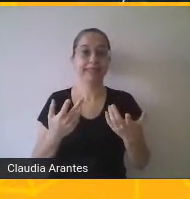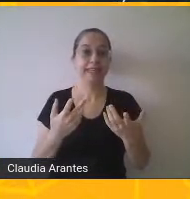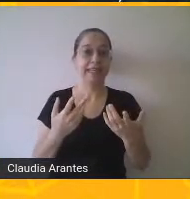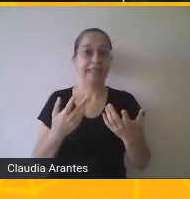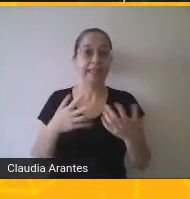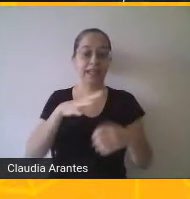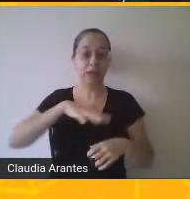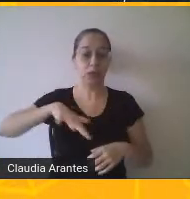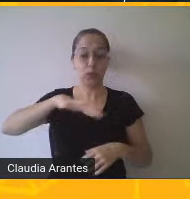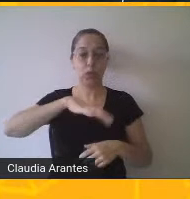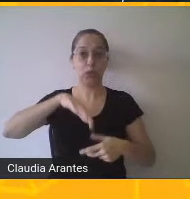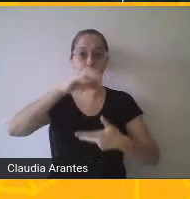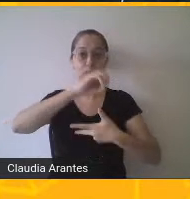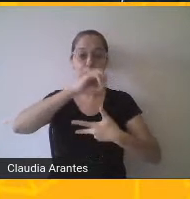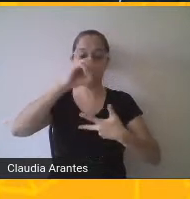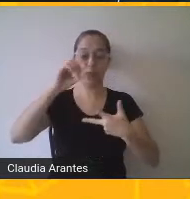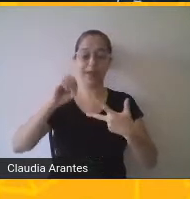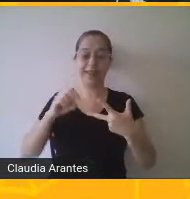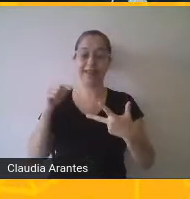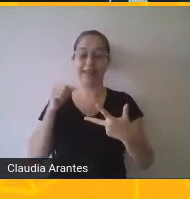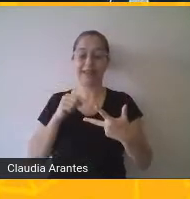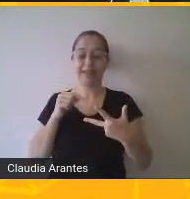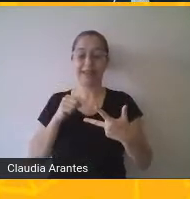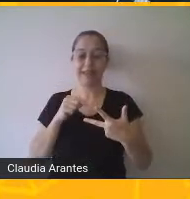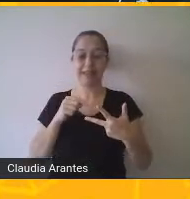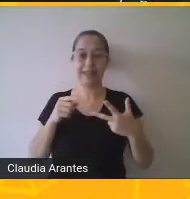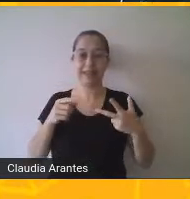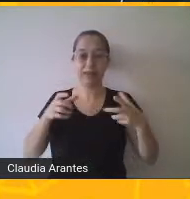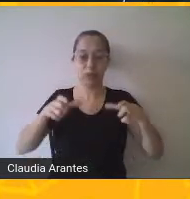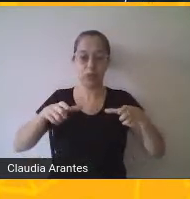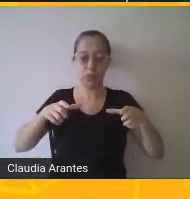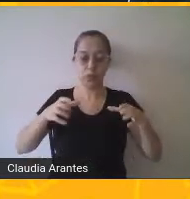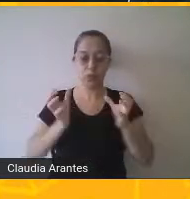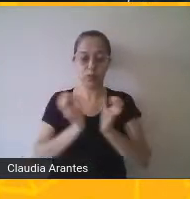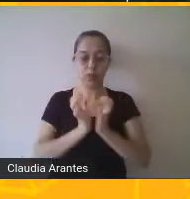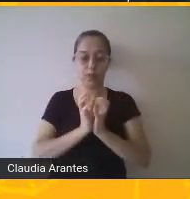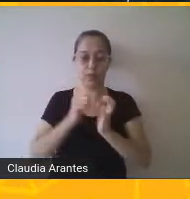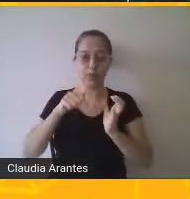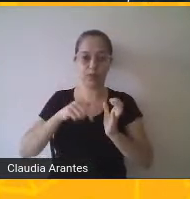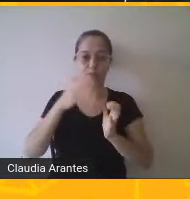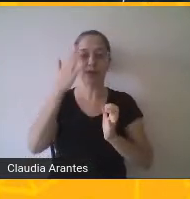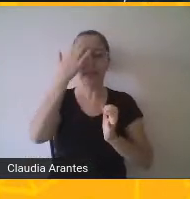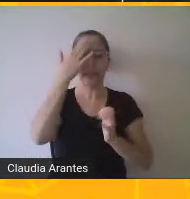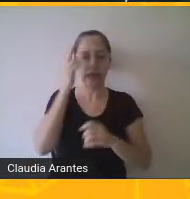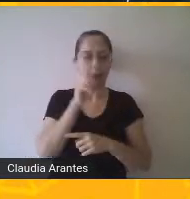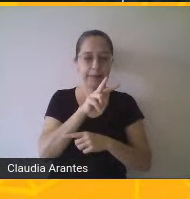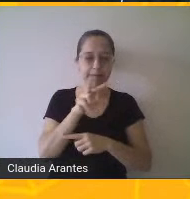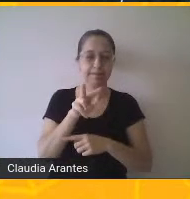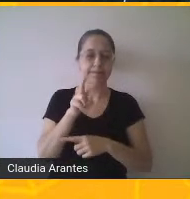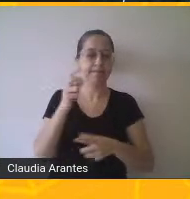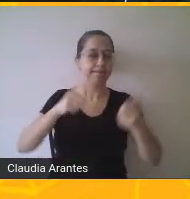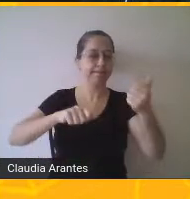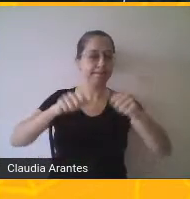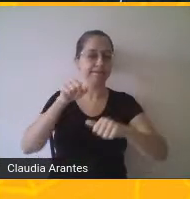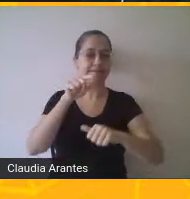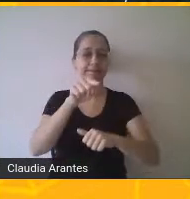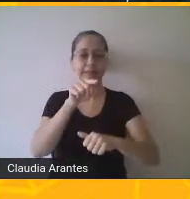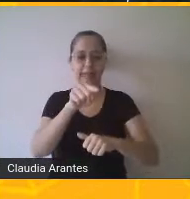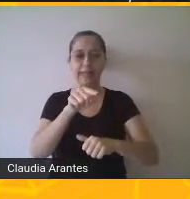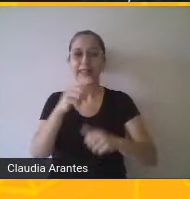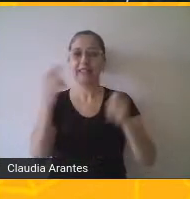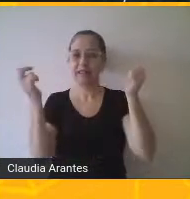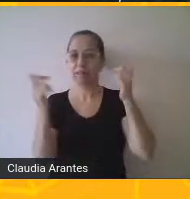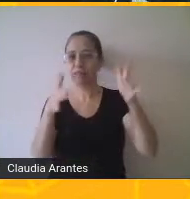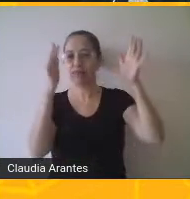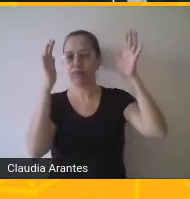acertou porque jogou. Porque não há como acertar uma questão de nível difícil, de alta complexidade,